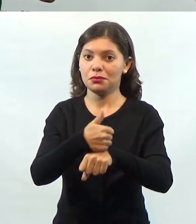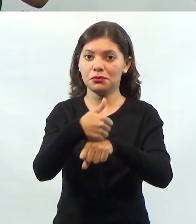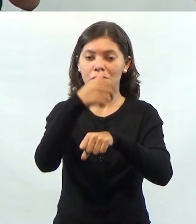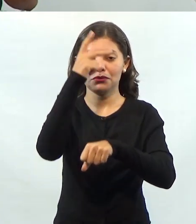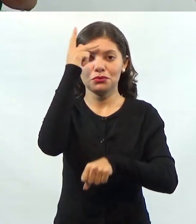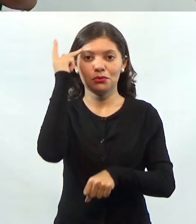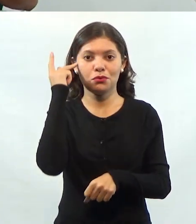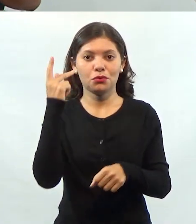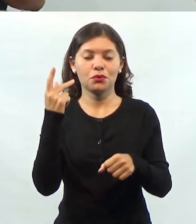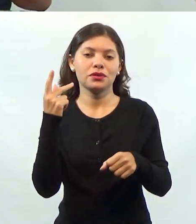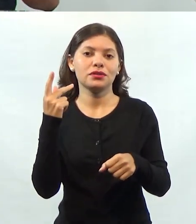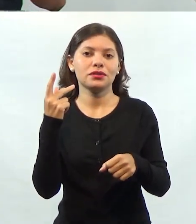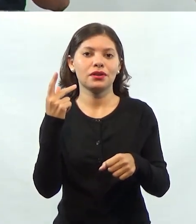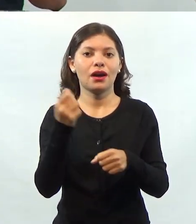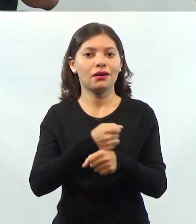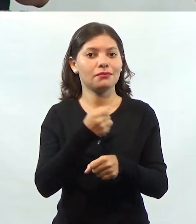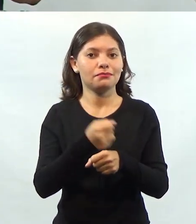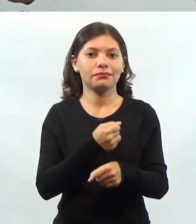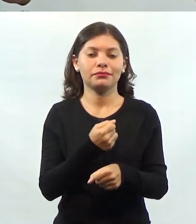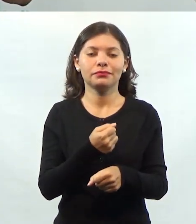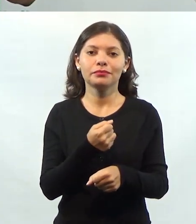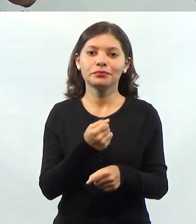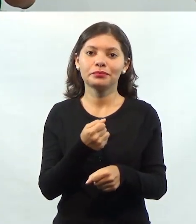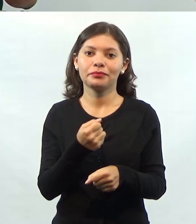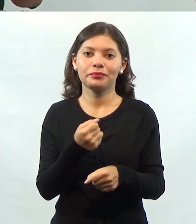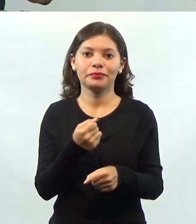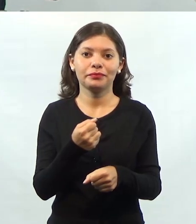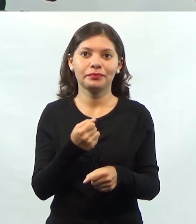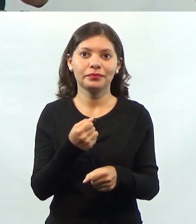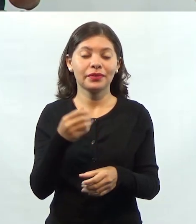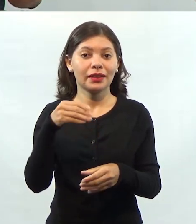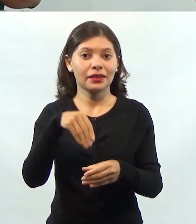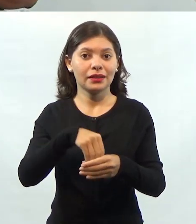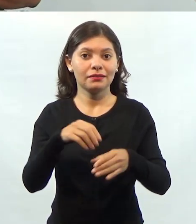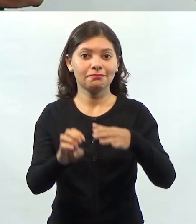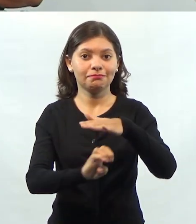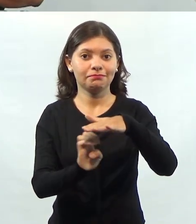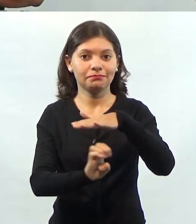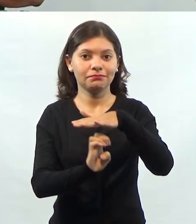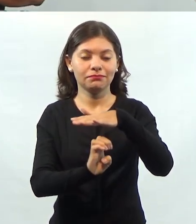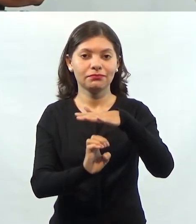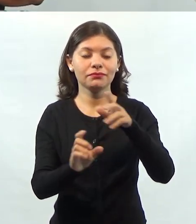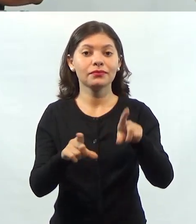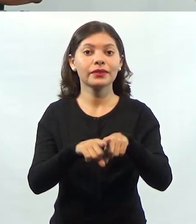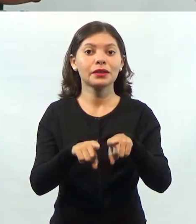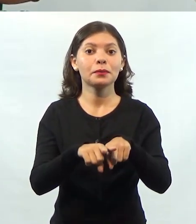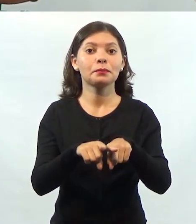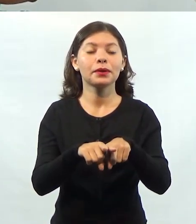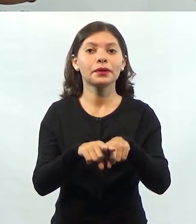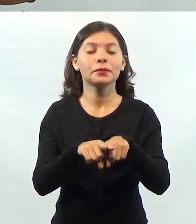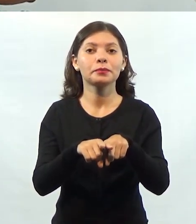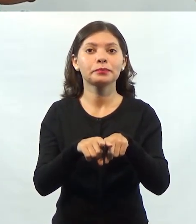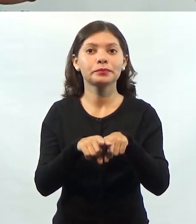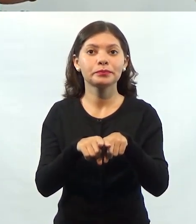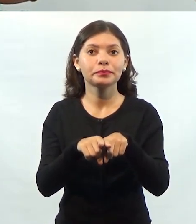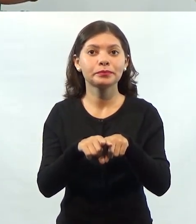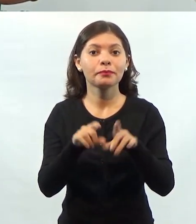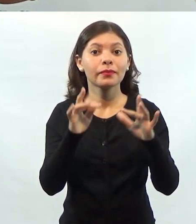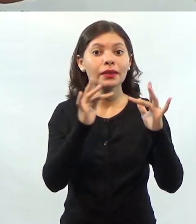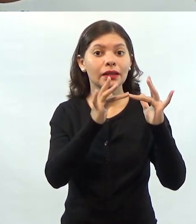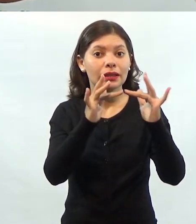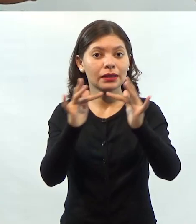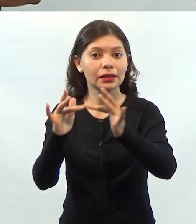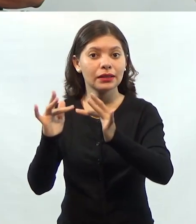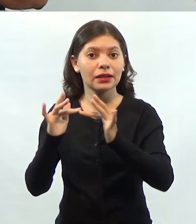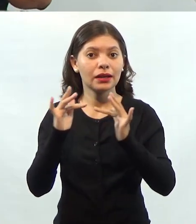e além desses elementos, eles, dentro da empresa, elas interagem com elementos que estão